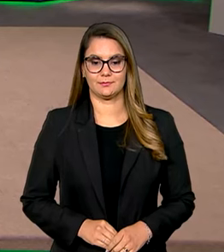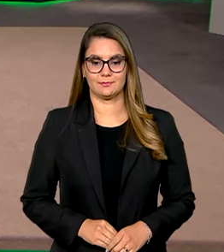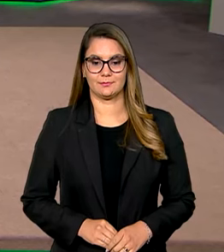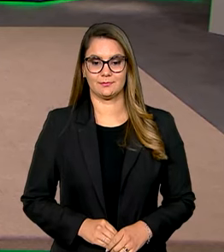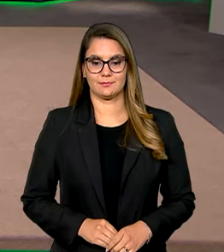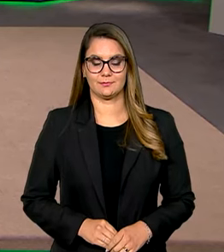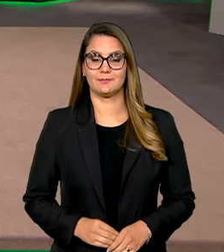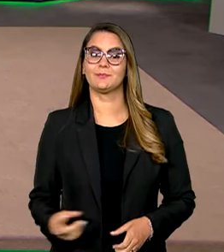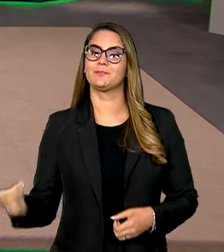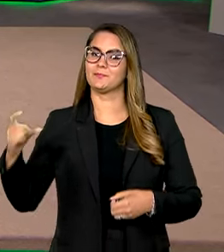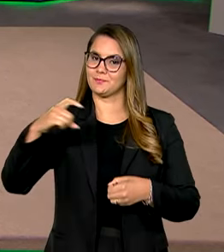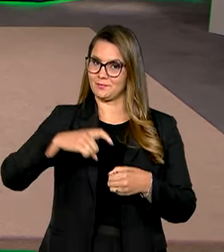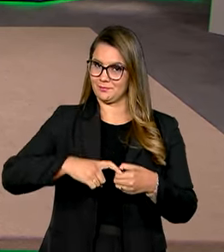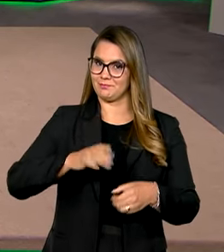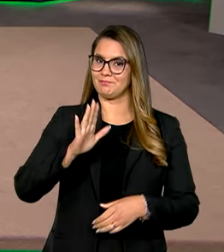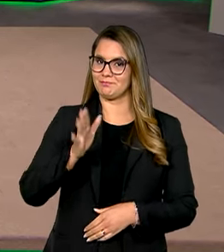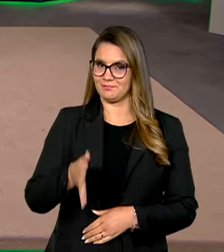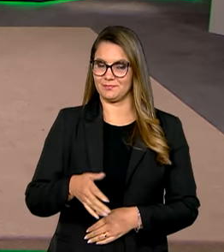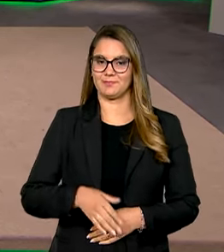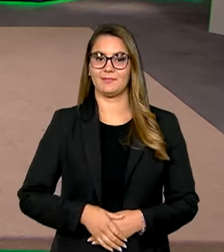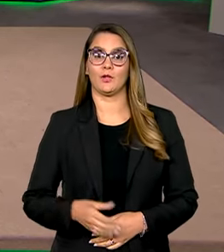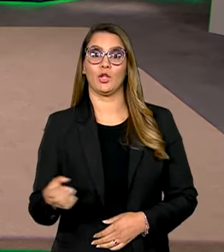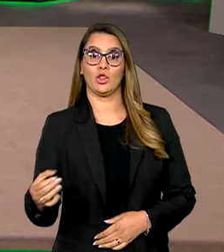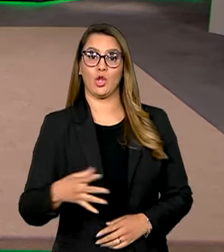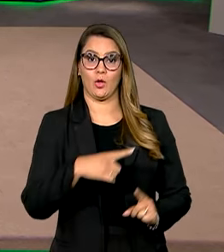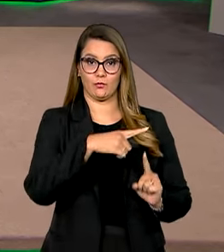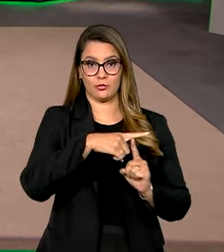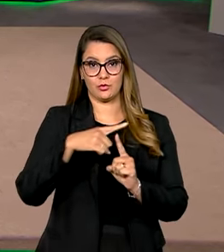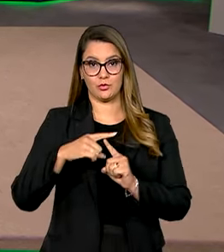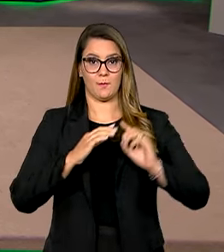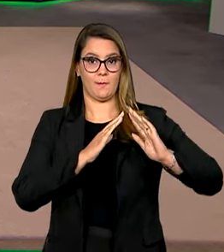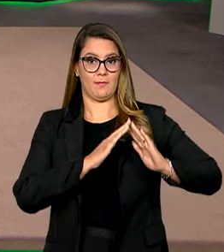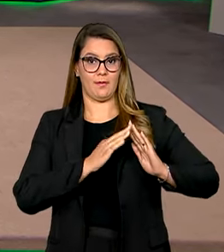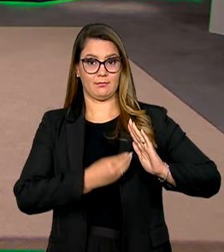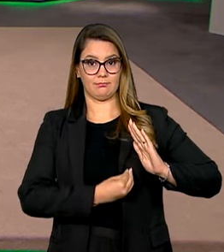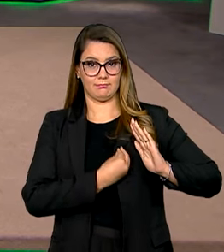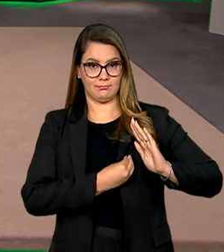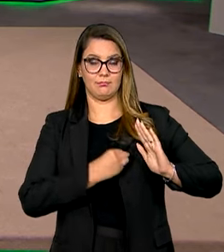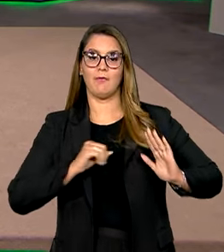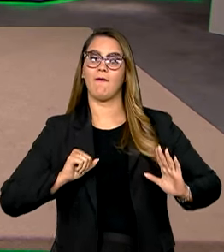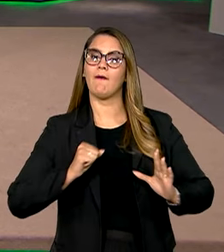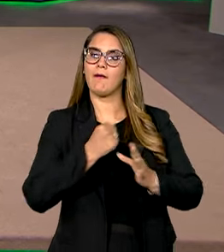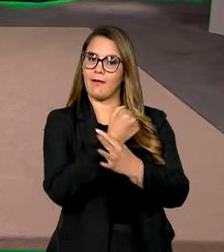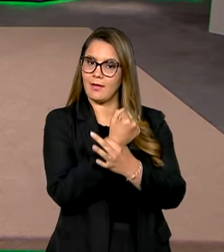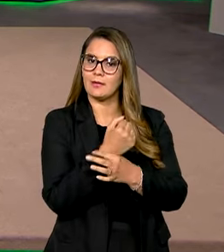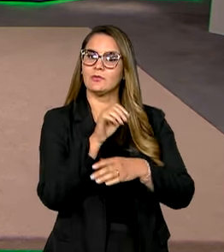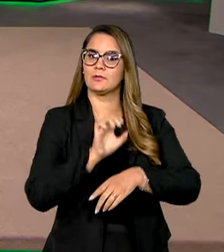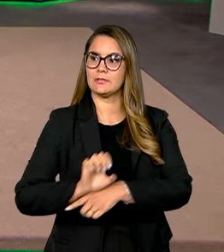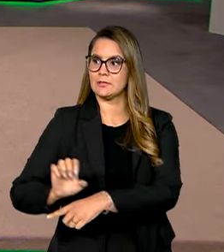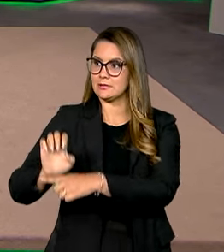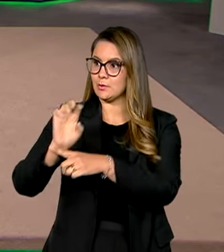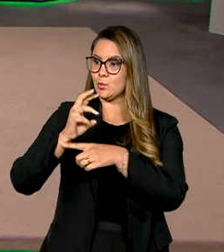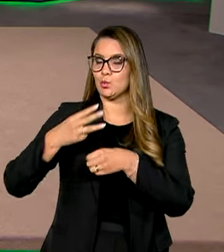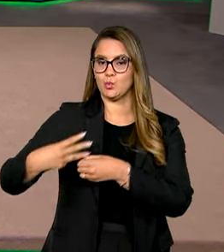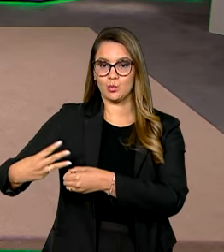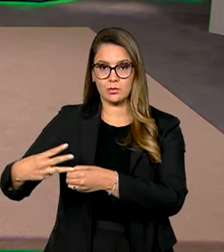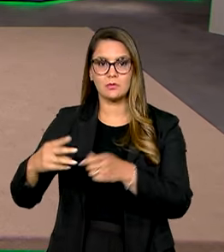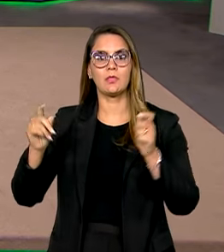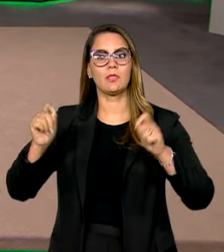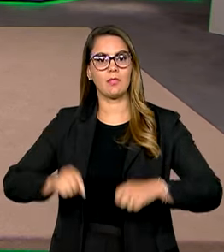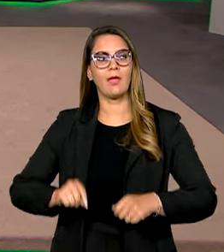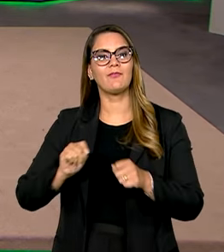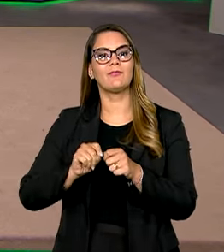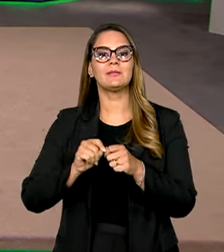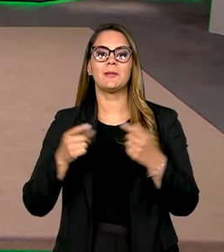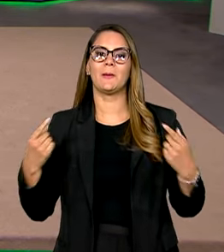Já estamos de volta e uma nova modalidade do Minha Casa Minha Vida vai garantir que estados e municípios possam fazer